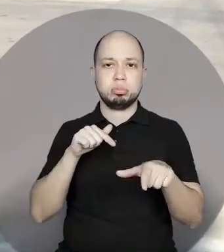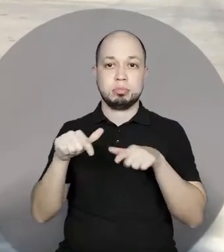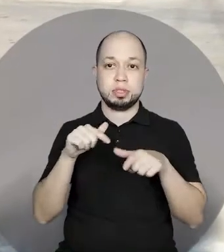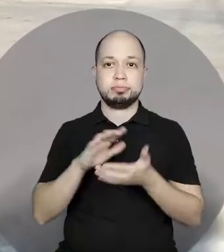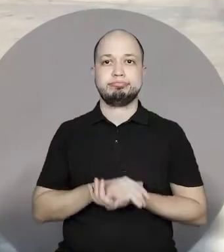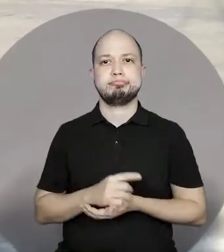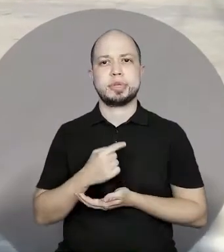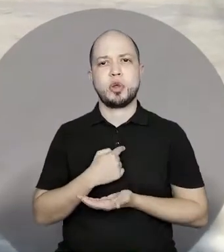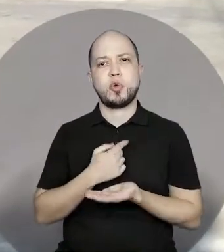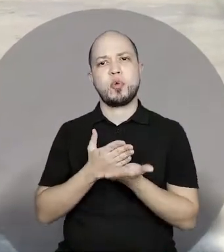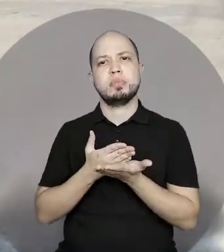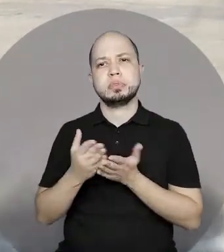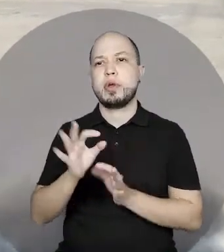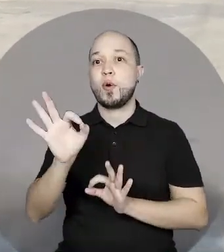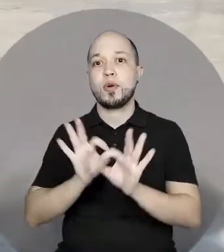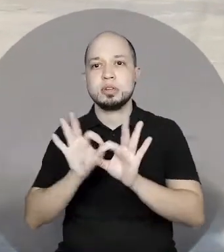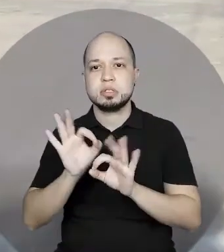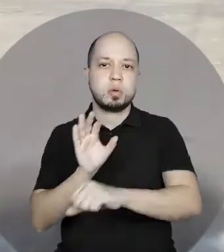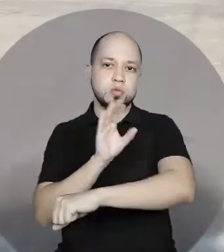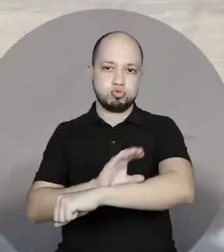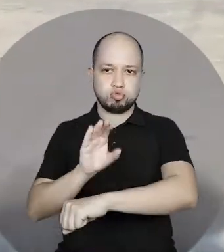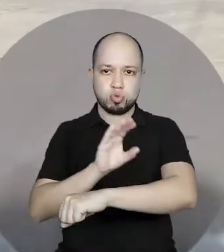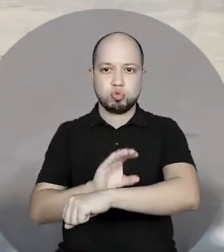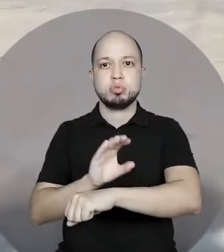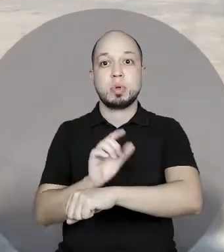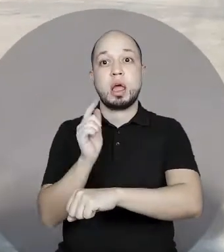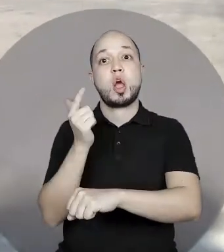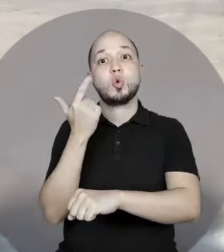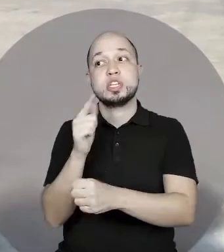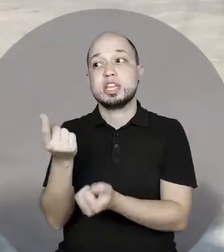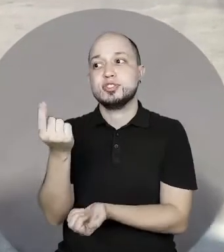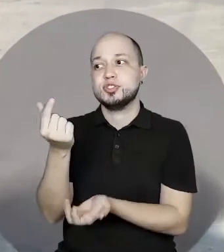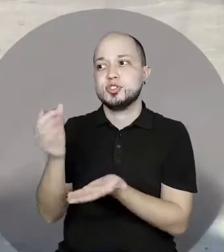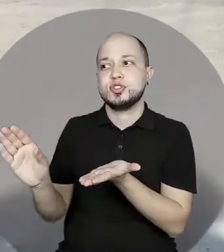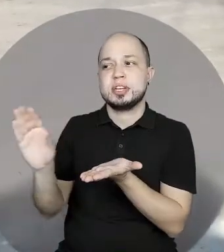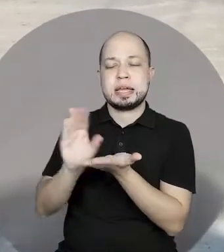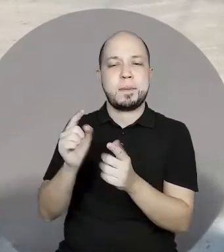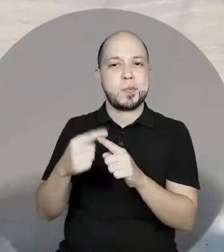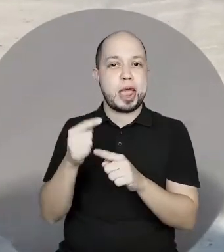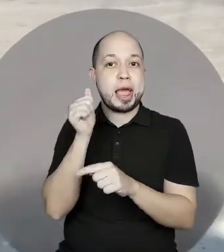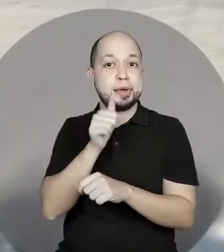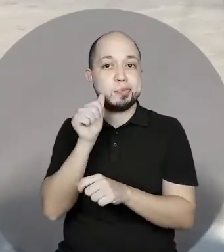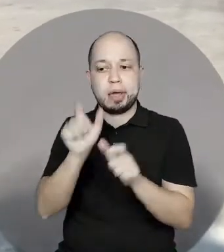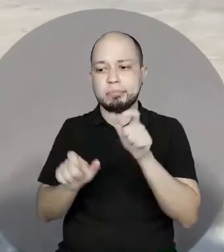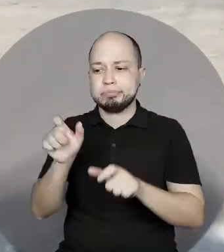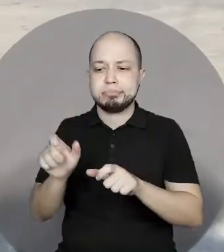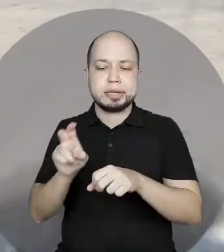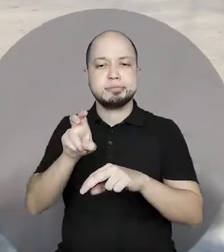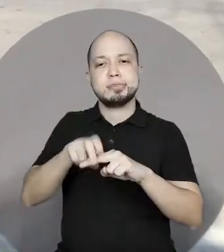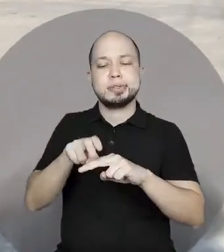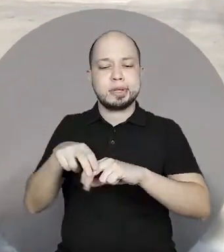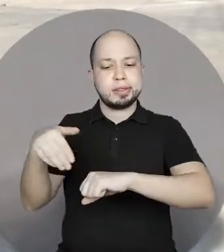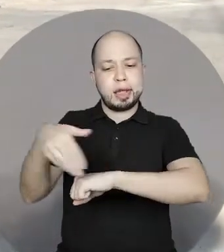comecei a puxar os cursos de geração de renda, porque elas ficavam nas calçadas, conversando. E aí,